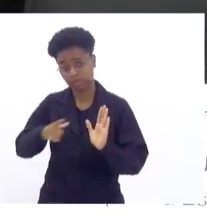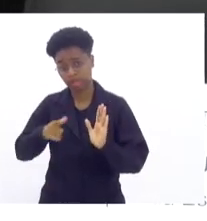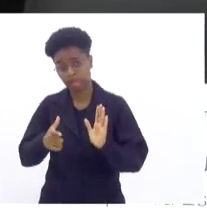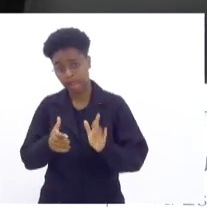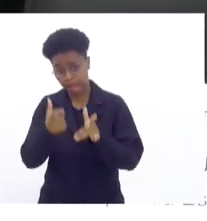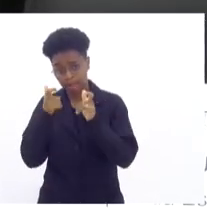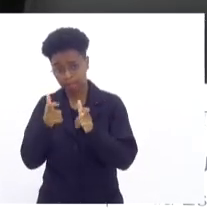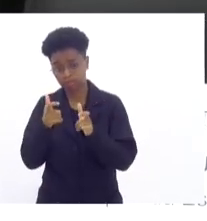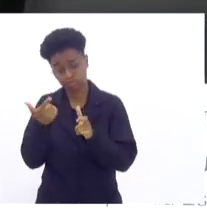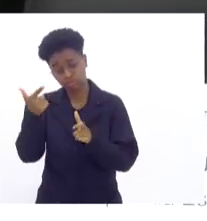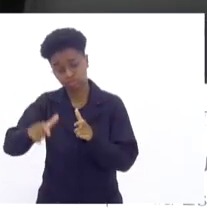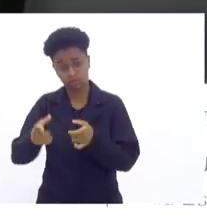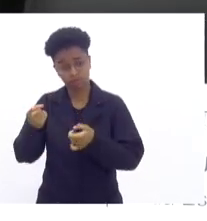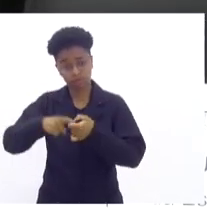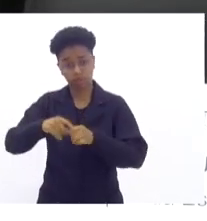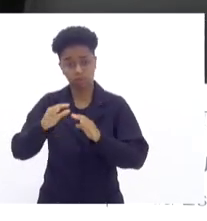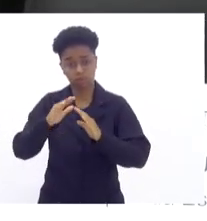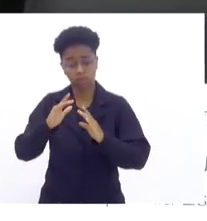na rua de novo.